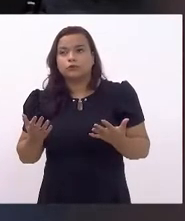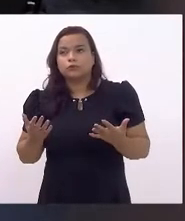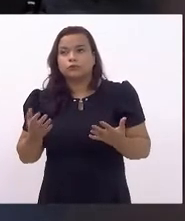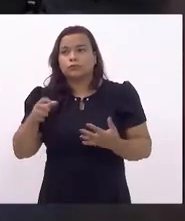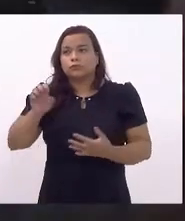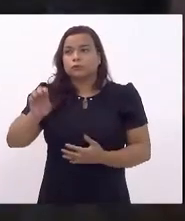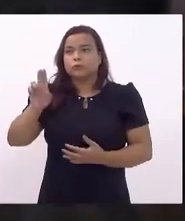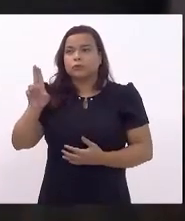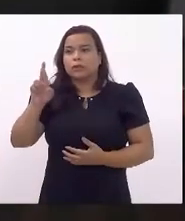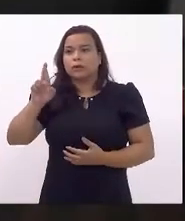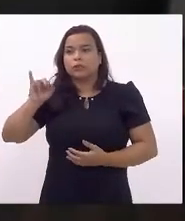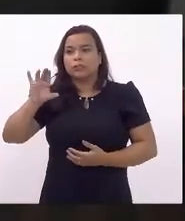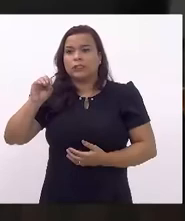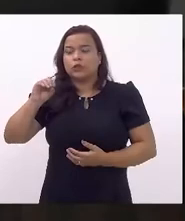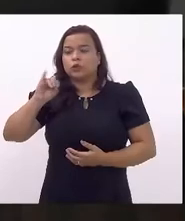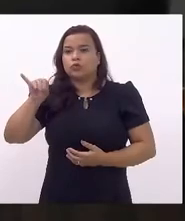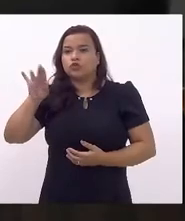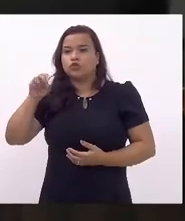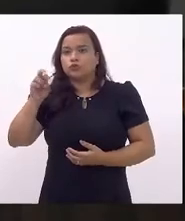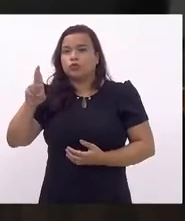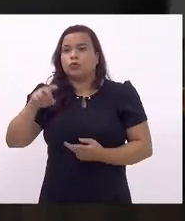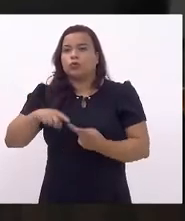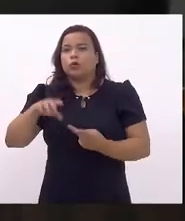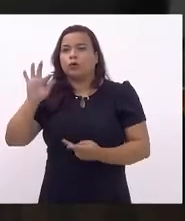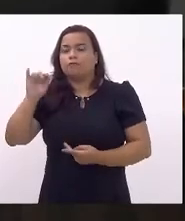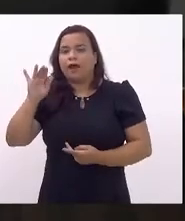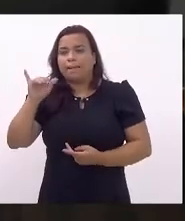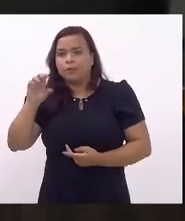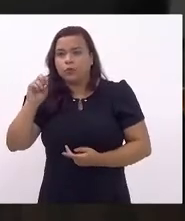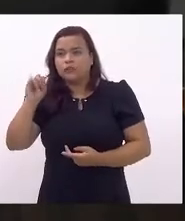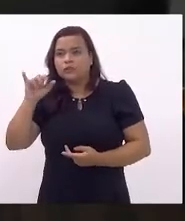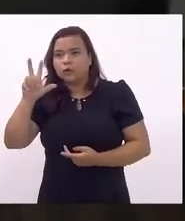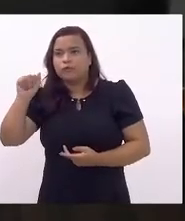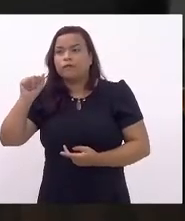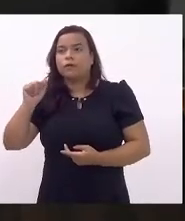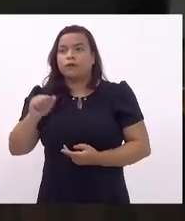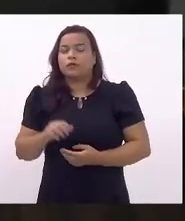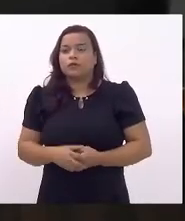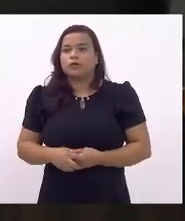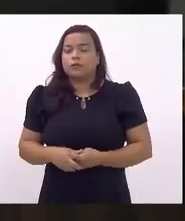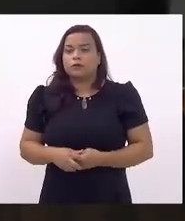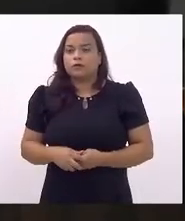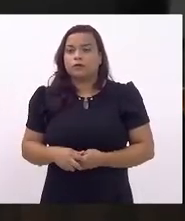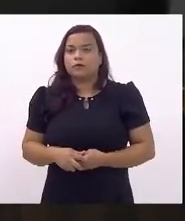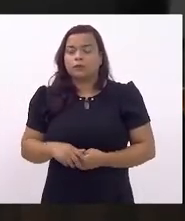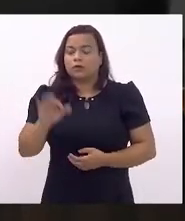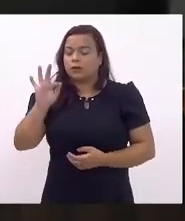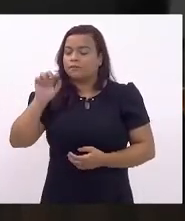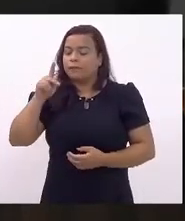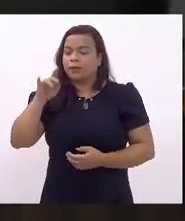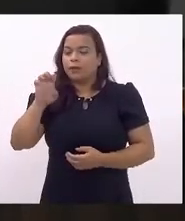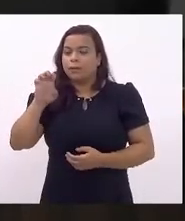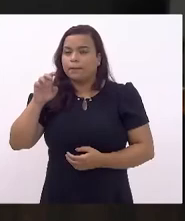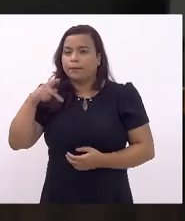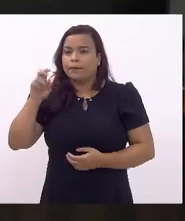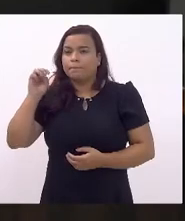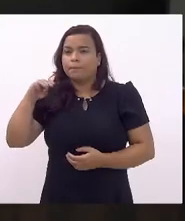Eurico Júnior, Eurico Júnior, Fábio Silva, Fábio Silva, Felipe Poubel,